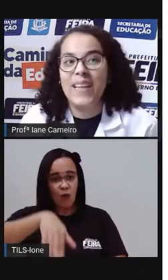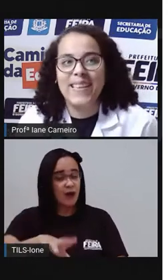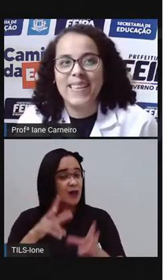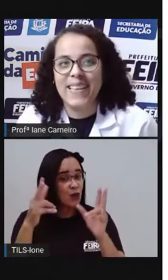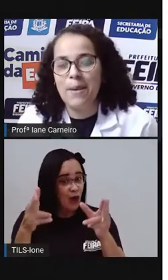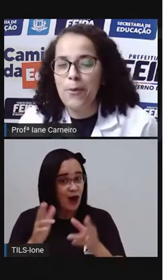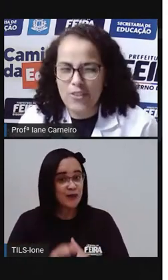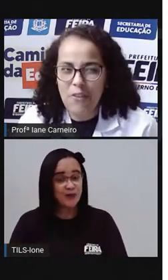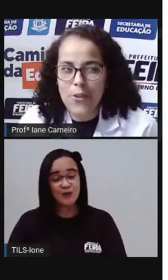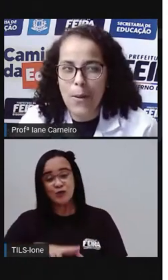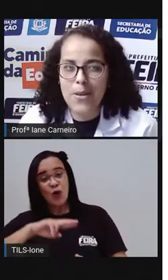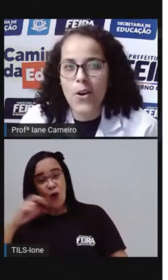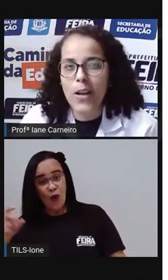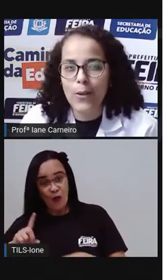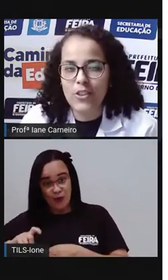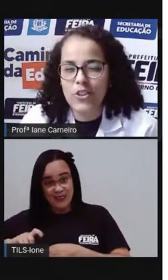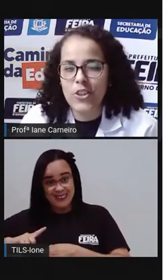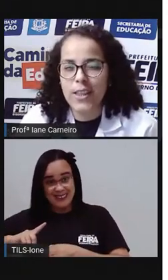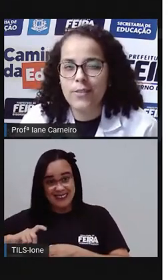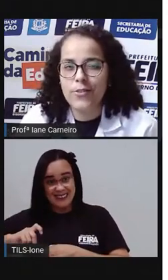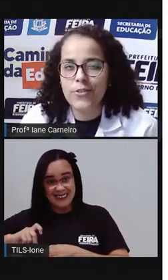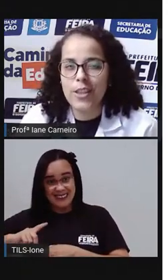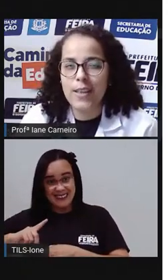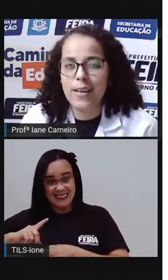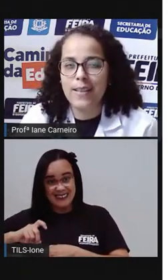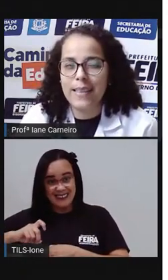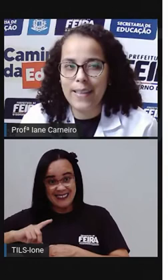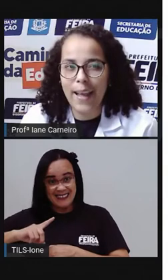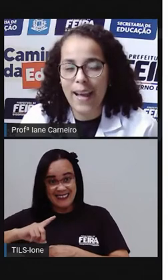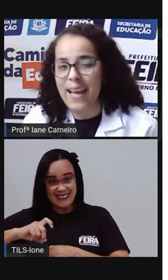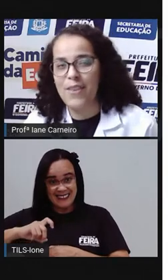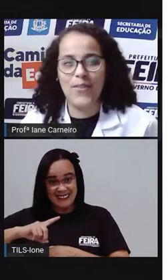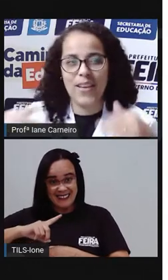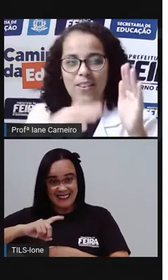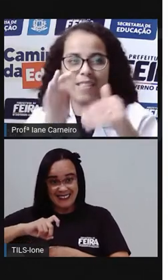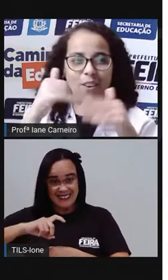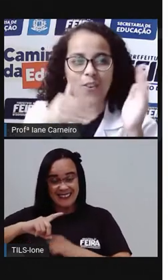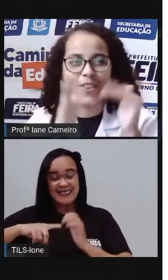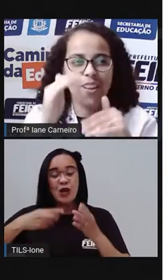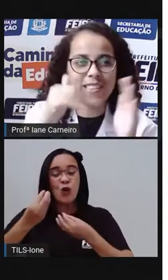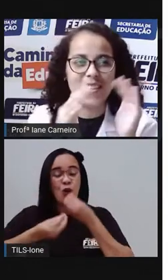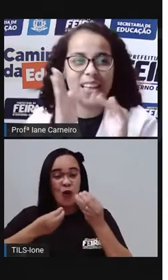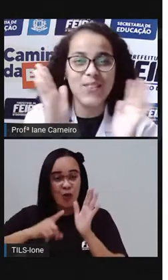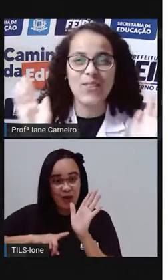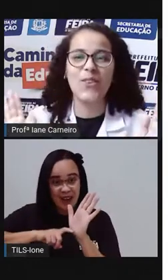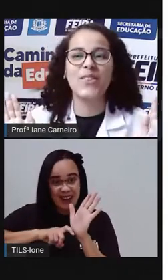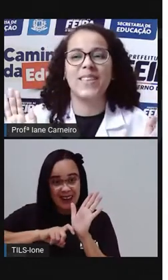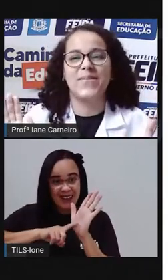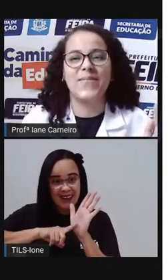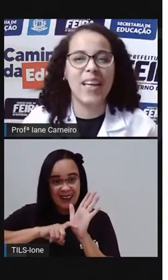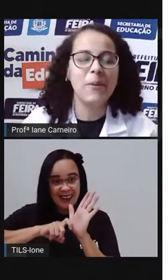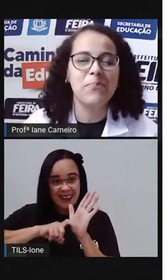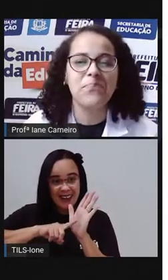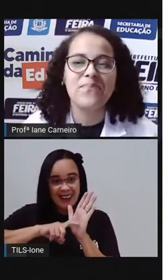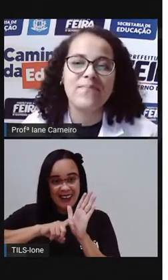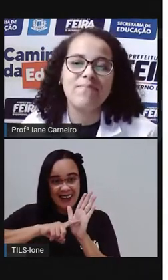Minhoca aflita, porque já viram a minhoca, quando a gente tira da terra, ela fica se contorcendo toda.